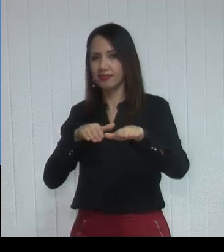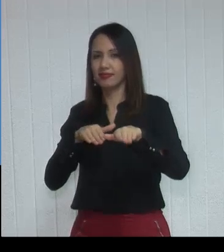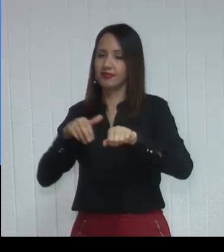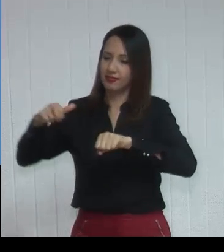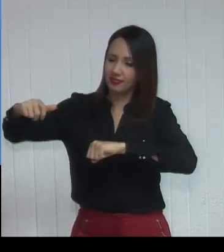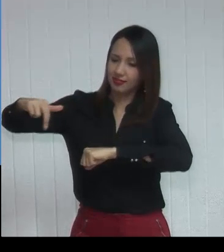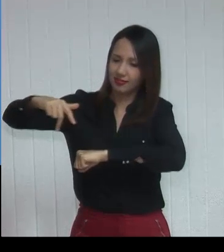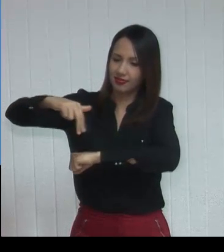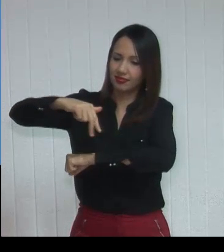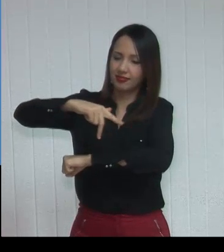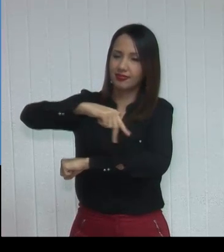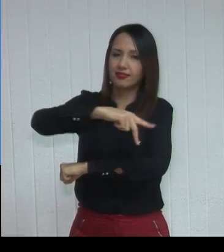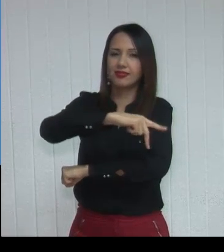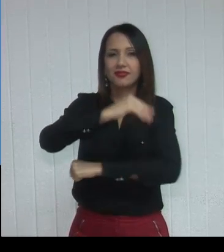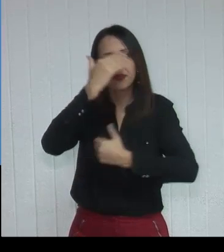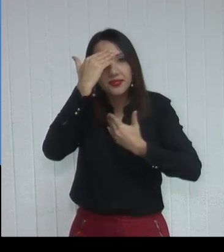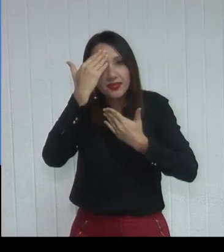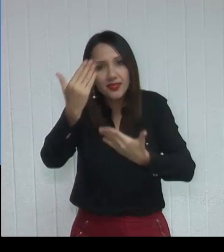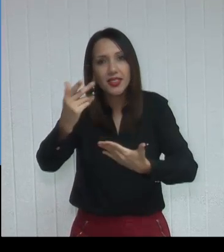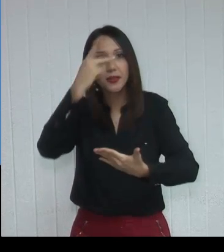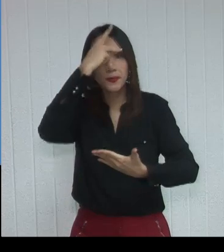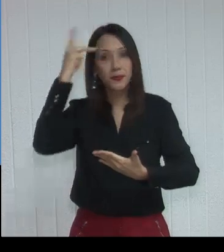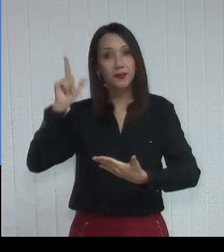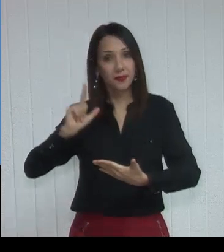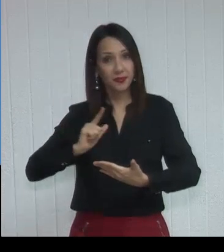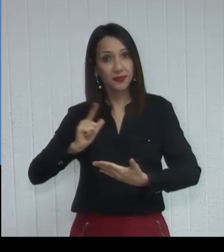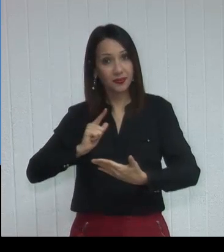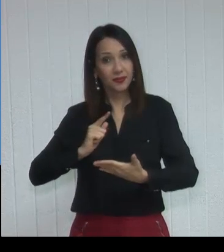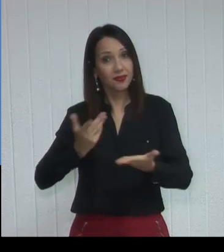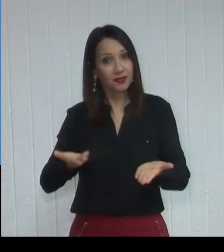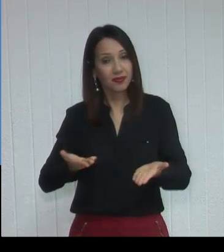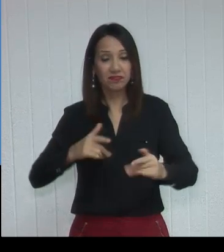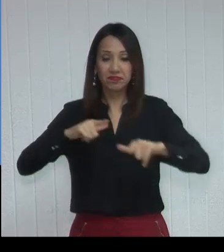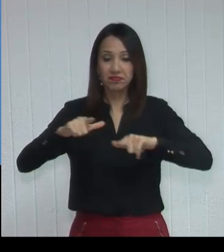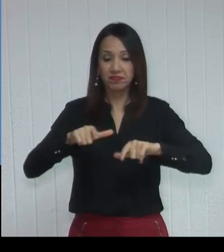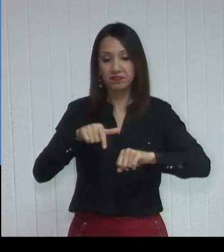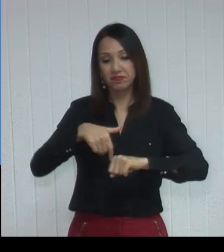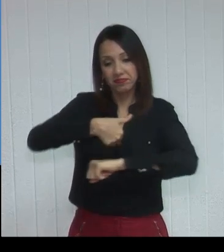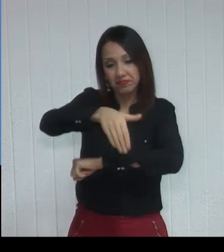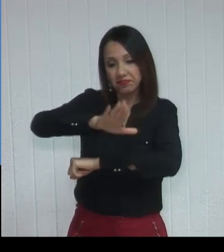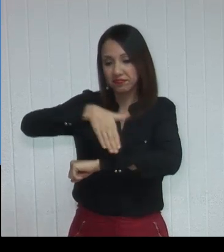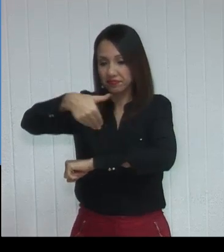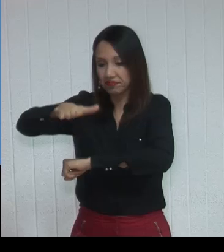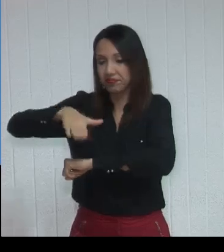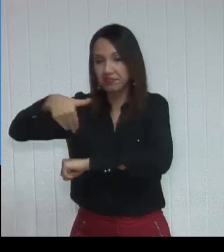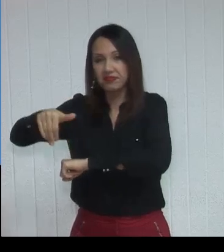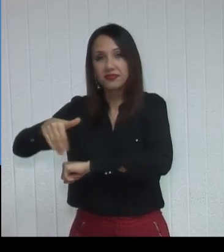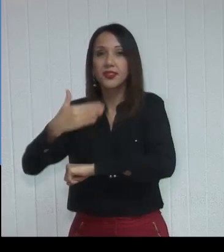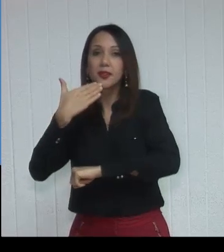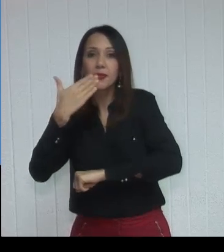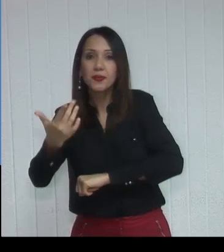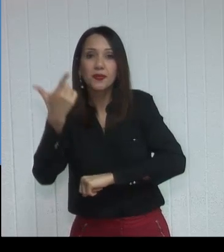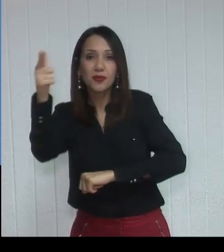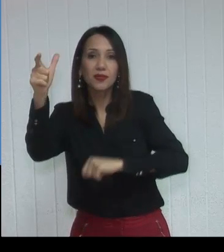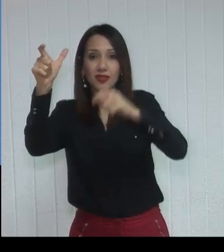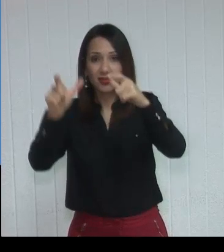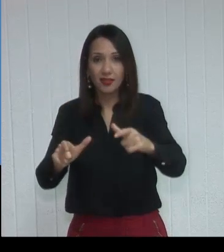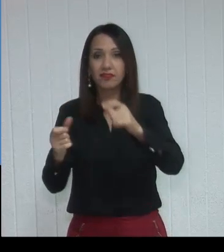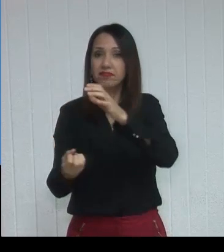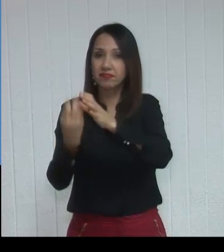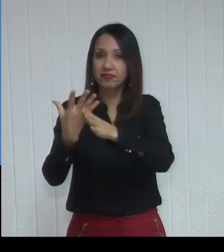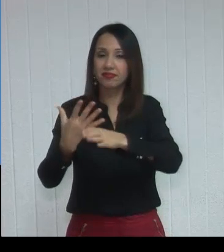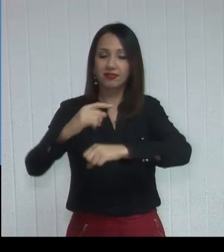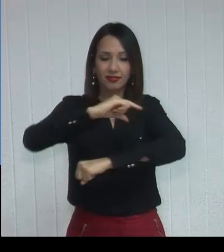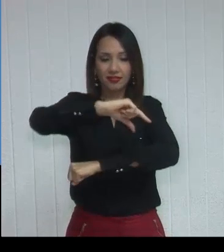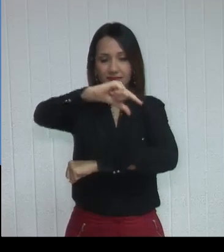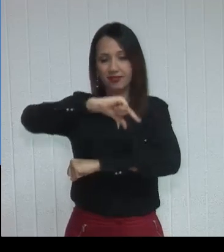ao pessoal que atendeu e pedir que realmente outros locais sejam o